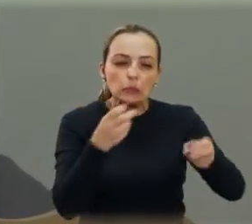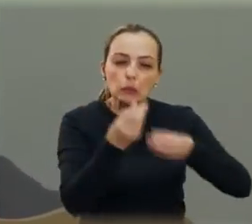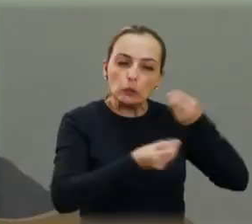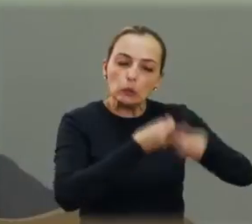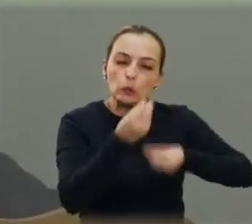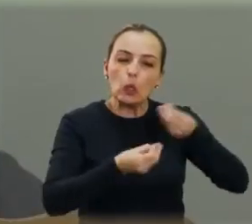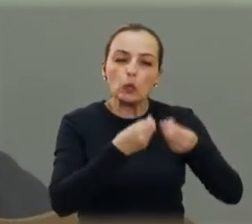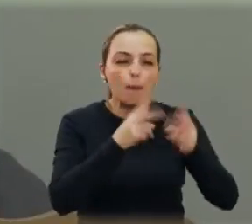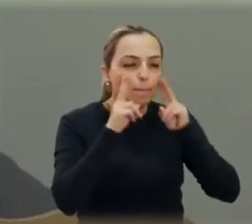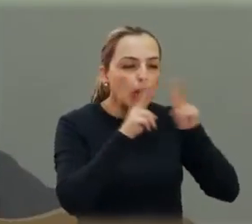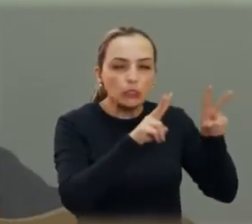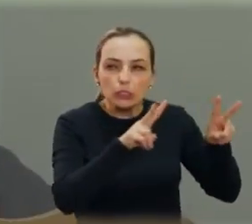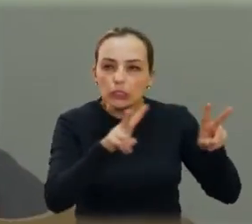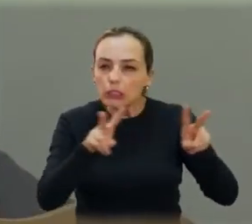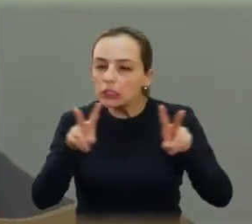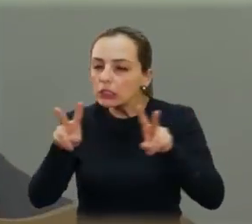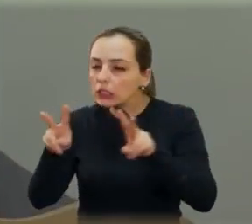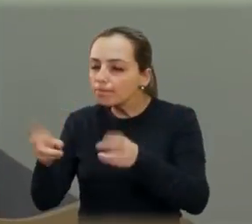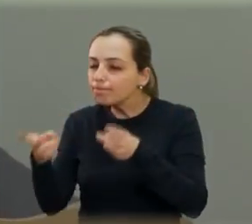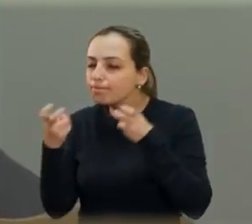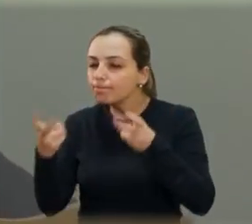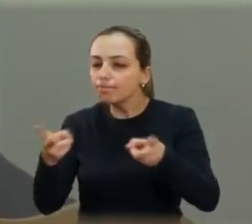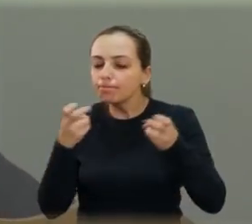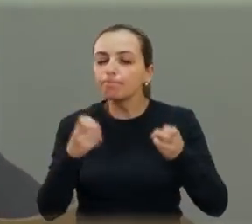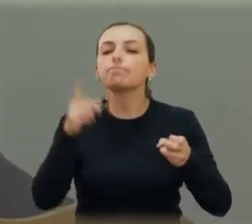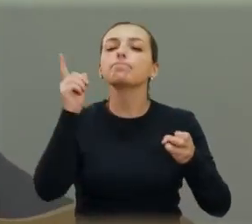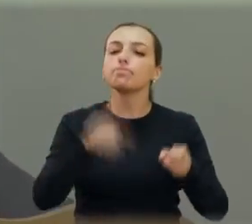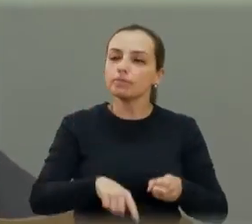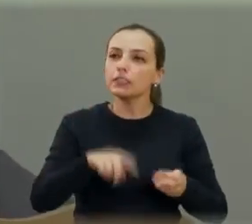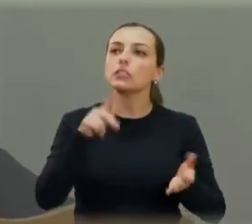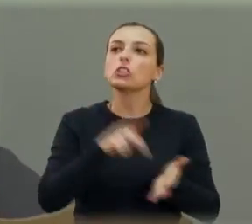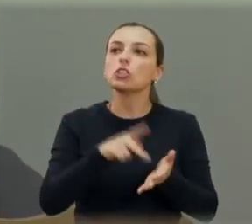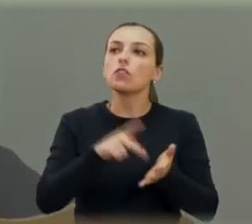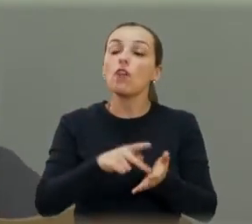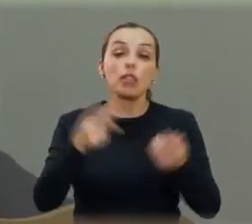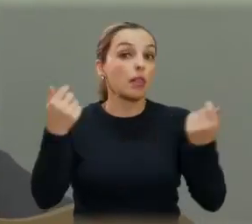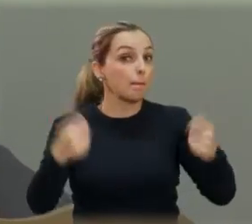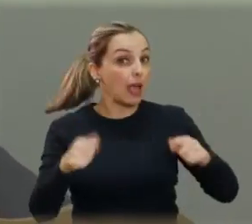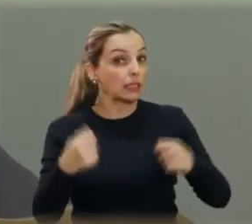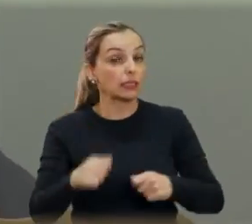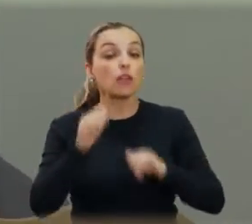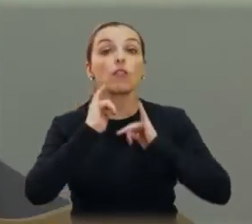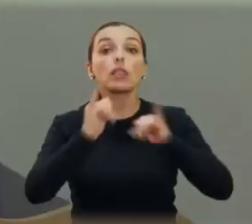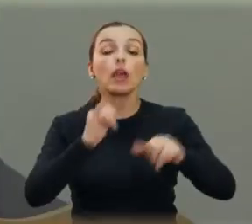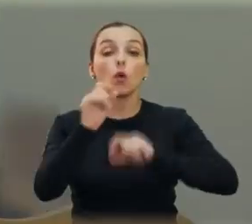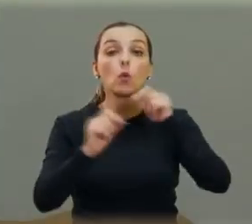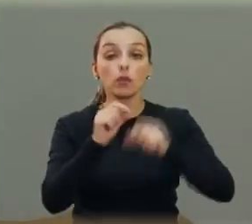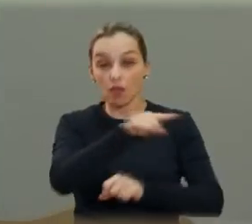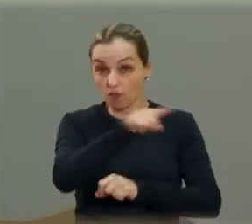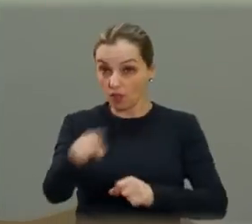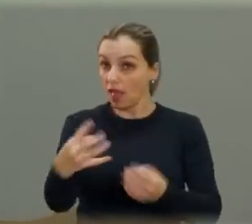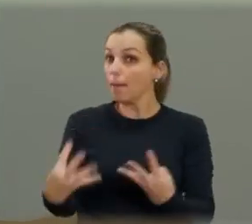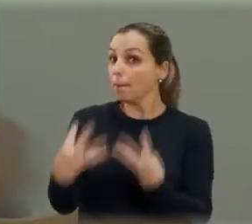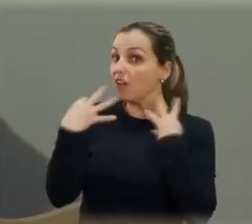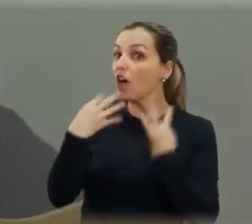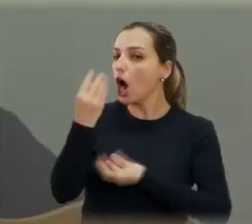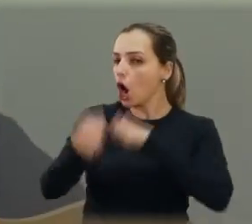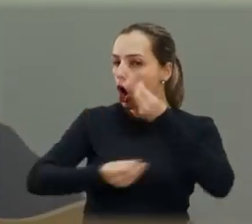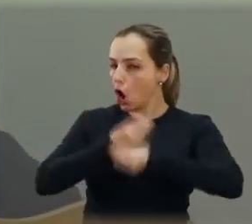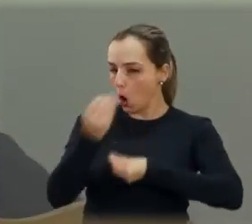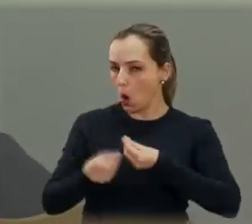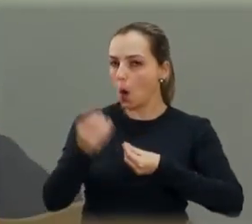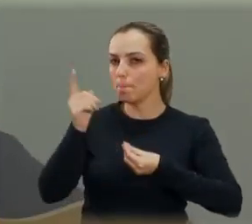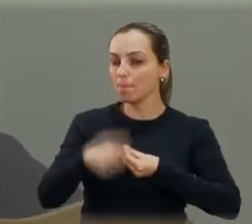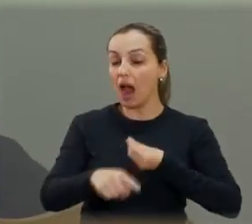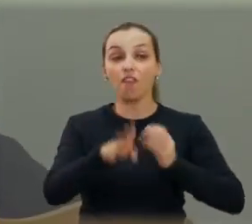observando também a todos, atendendo a necessidade. Eu quero dizer para vocês que vocês podem nos acompanhar pelo